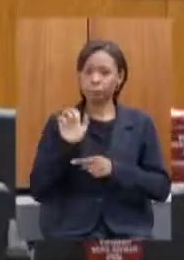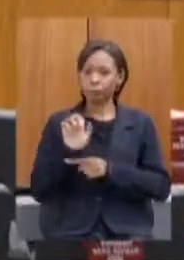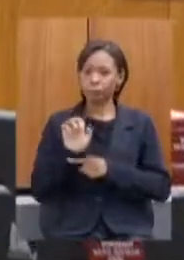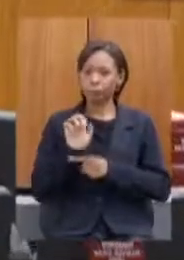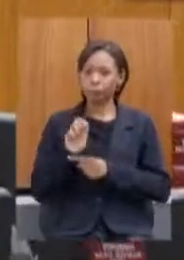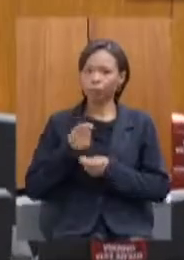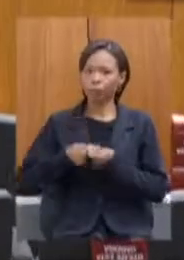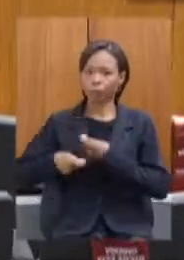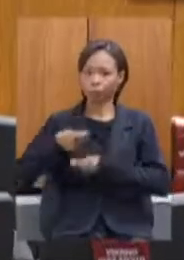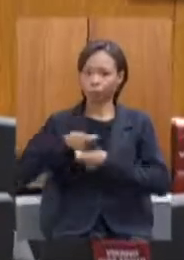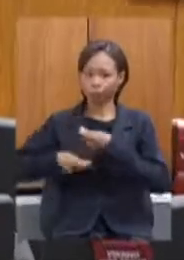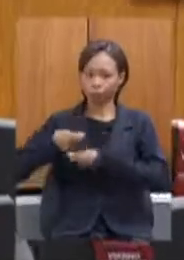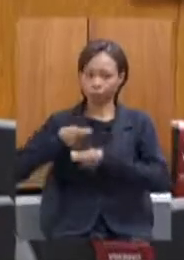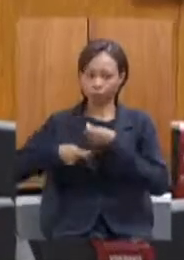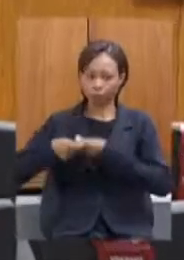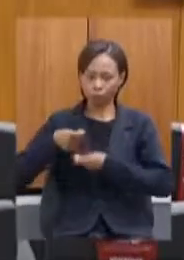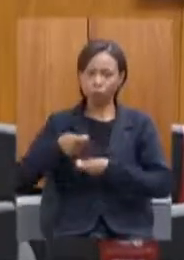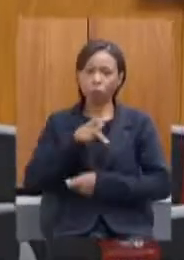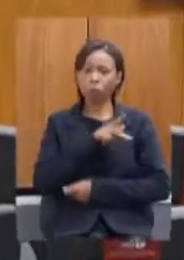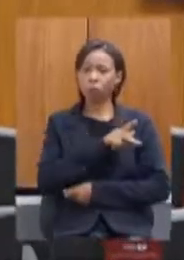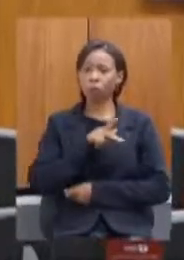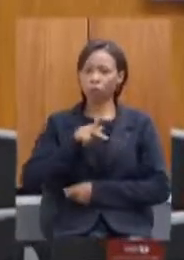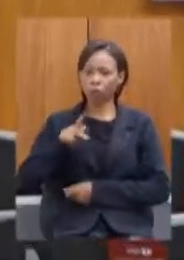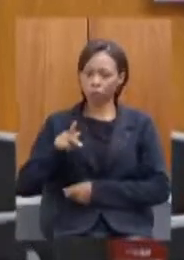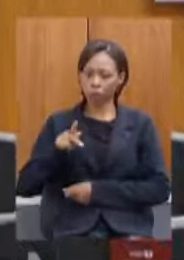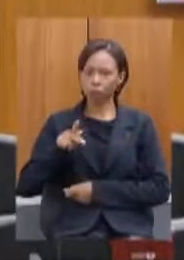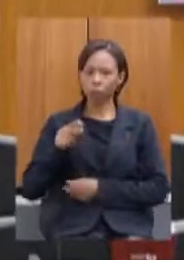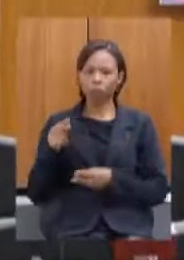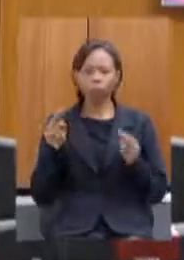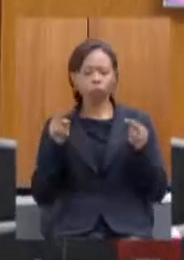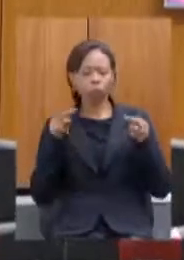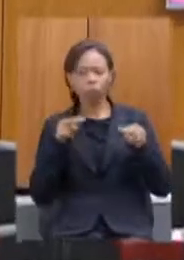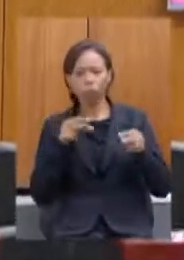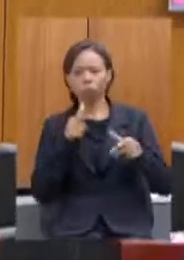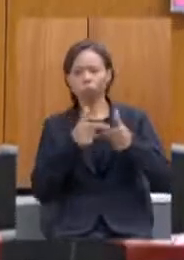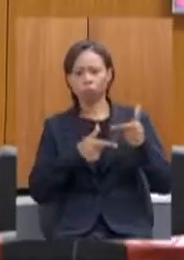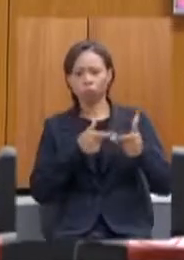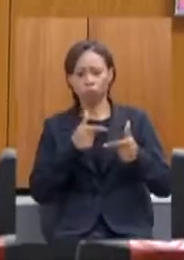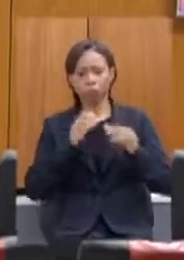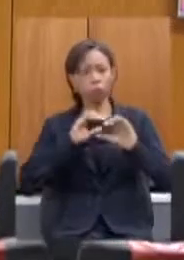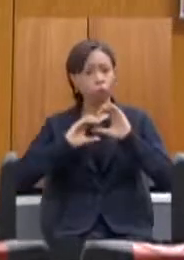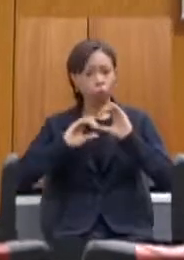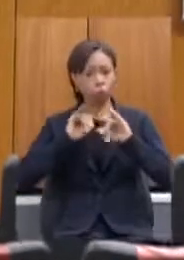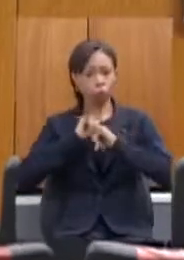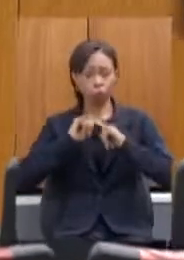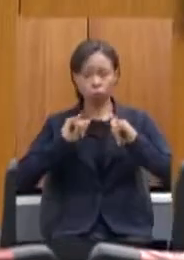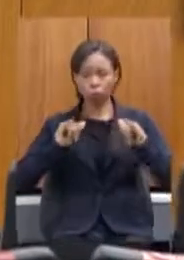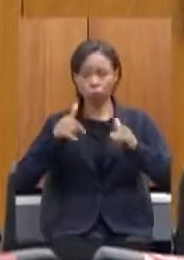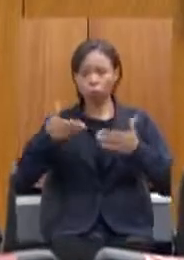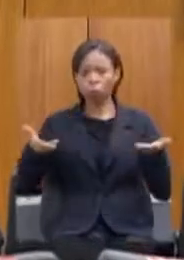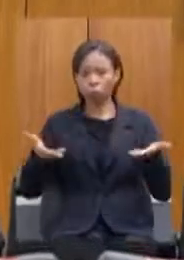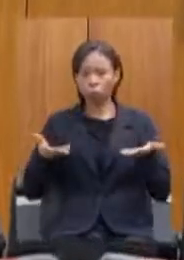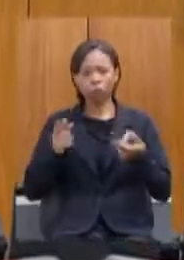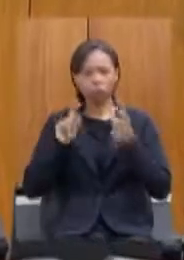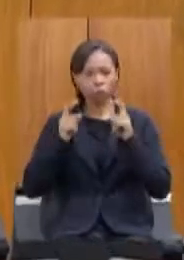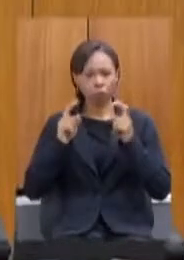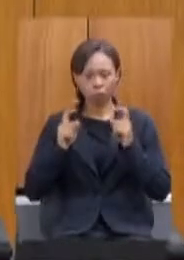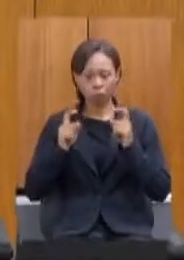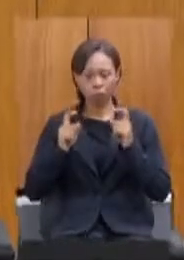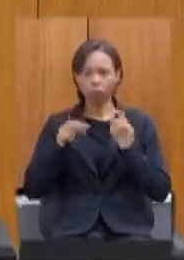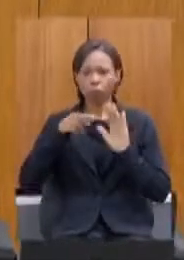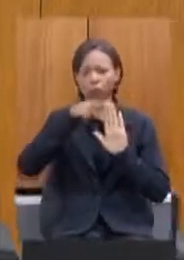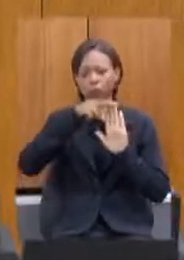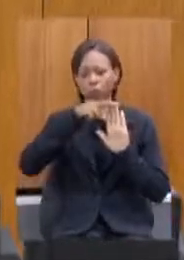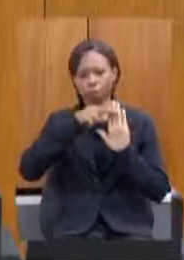A presidência, tendo em vista a organização dos trabalhos, comunica aos parlamentares e aos convidados que os atos desta reunião obedecerão as seguintes normas e